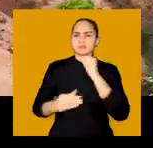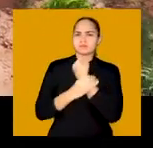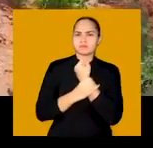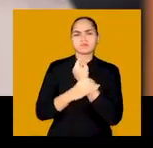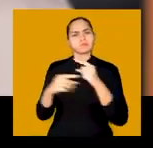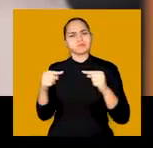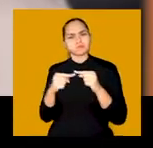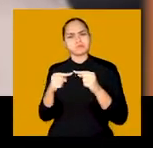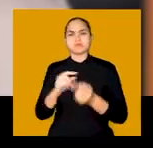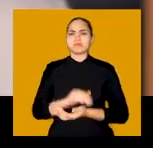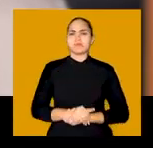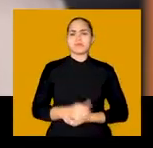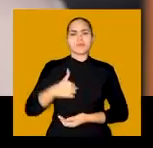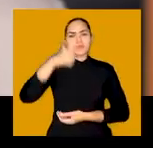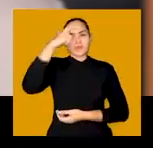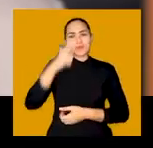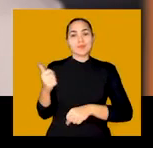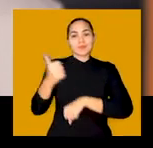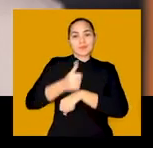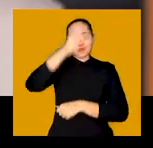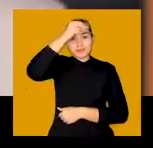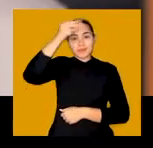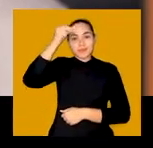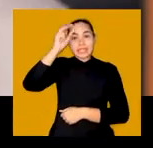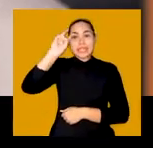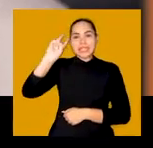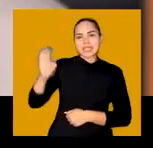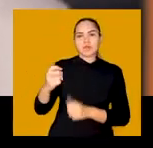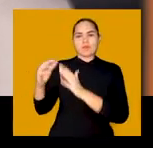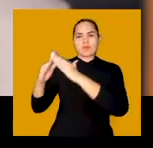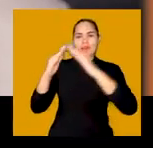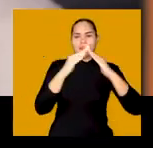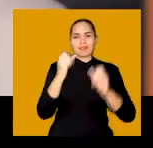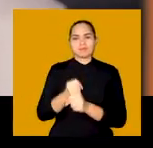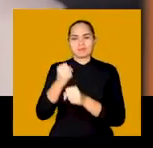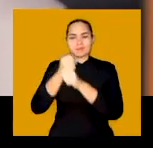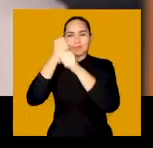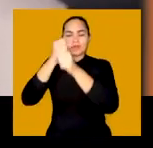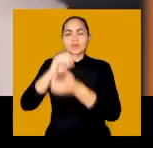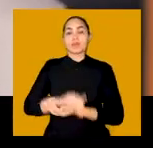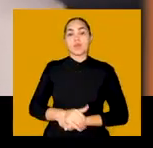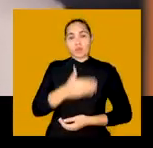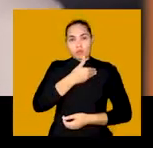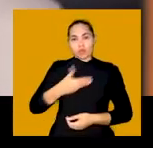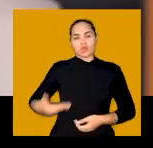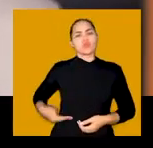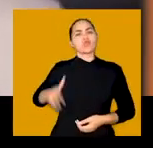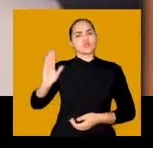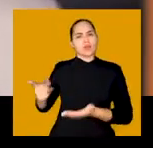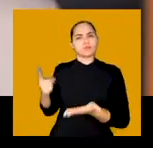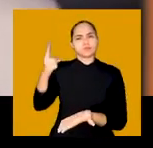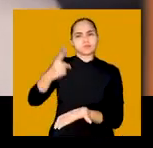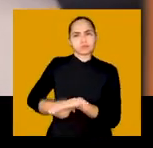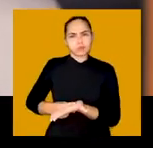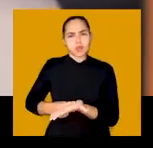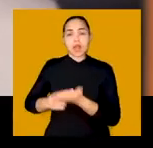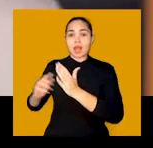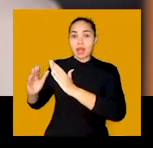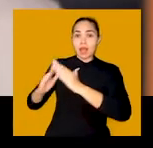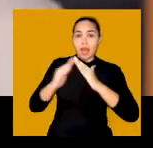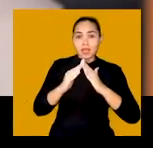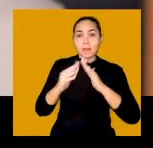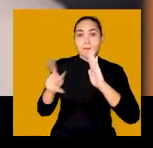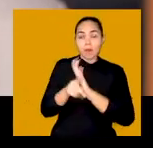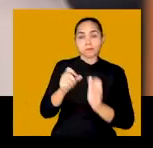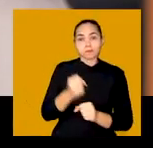segurança. Como prefeito, vou construir 5 mil casas. E o governador já se comprometeu comigo que para cada nova